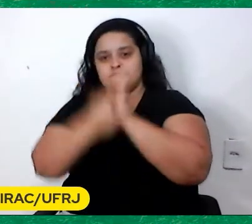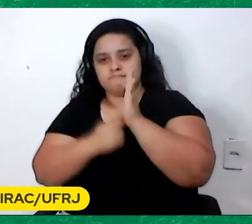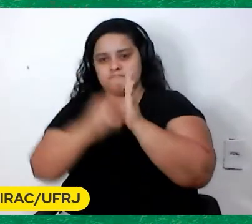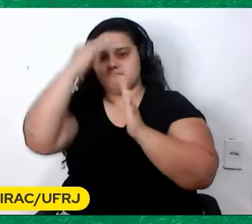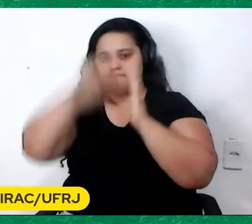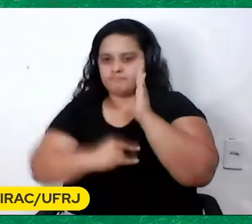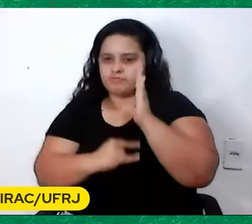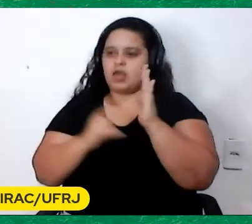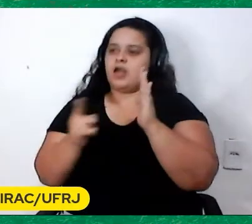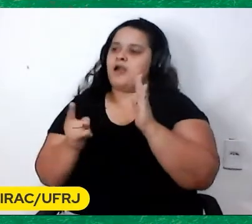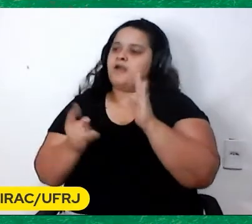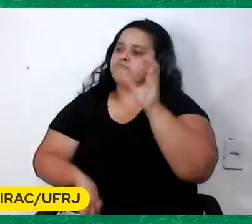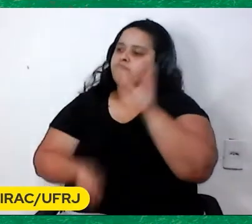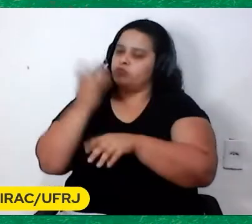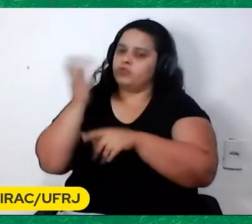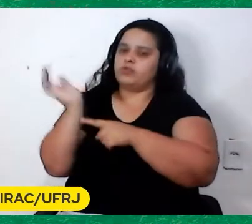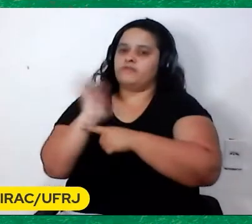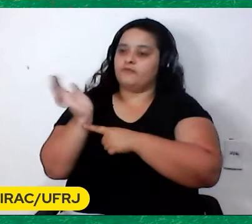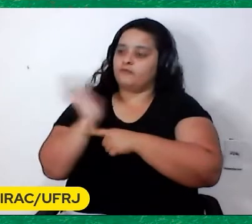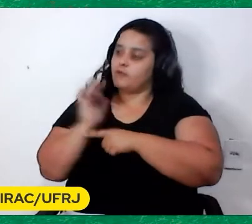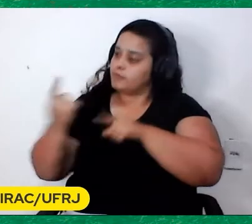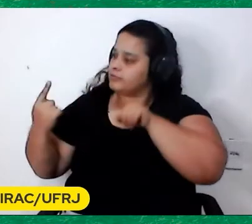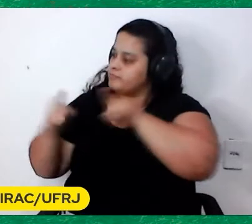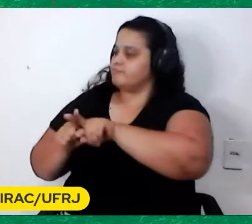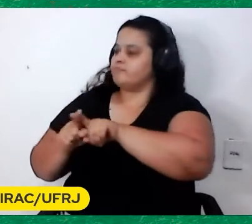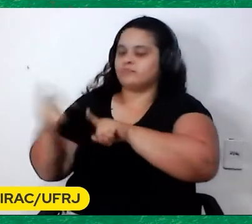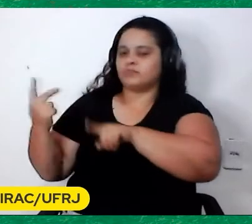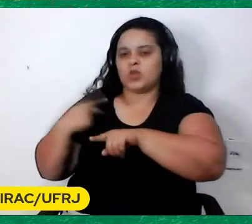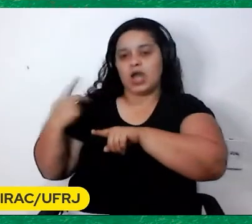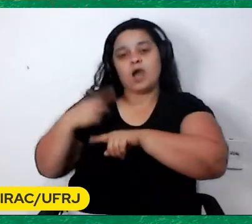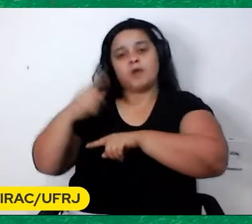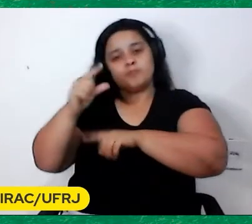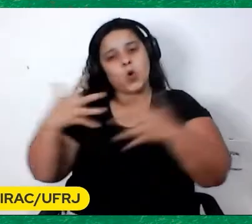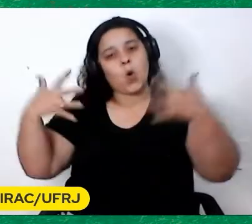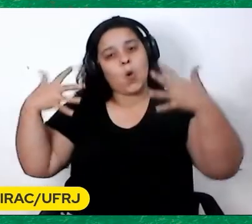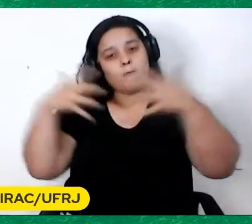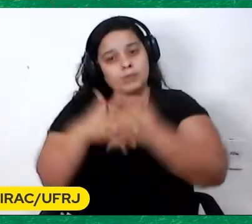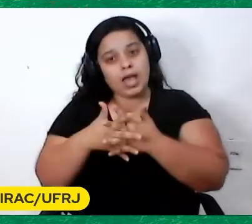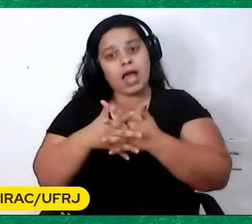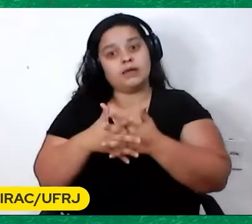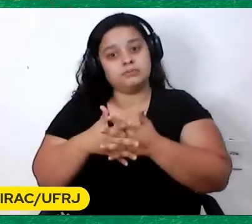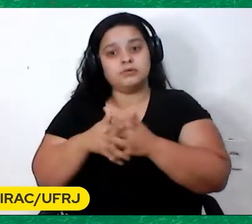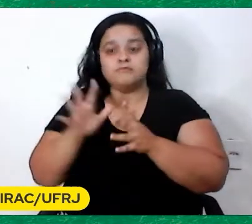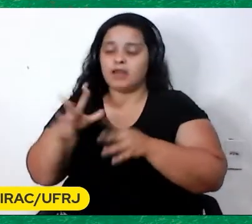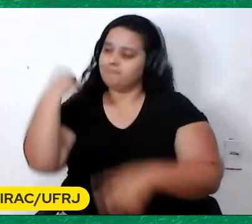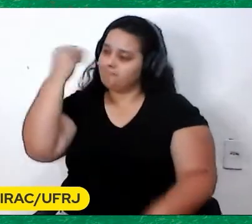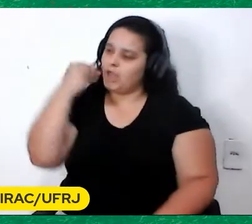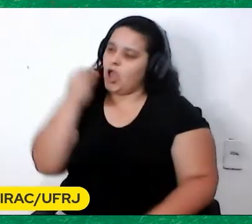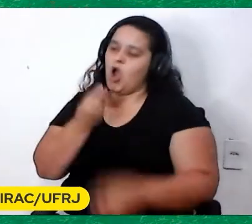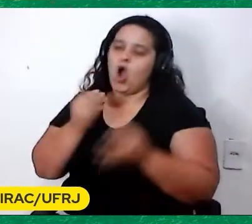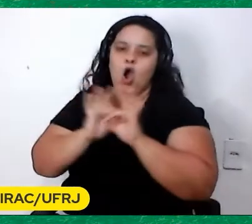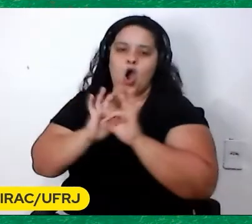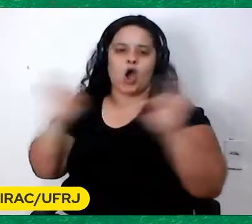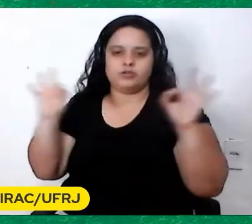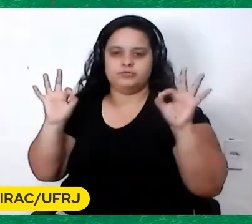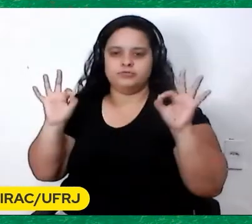filme Para o companheiro Foi bem complicado Mas foi uma experiência muito boa mesmo